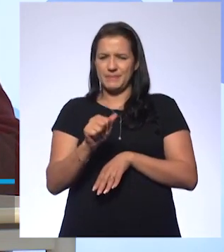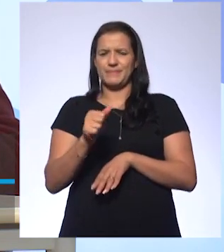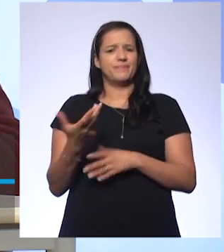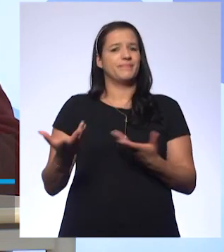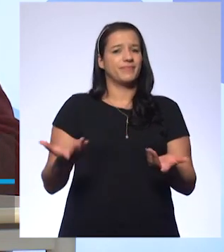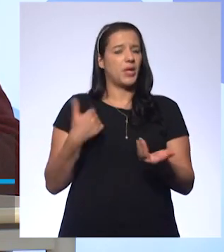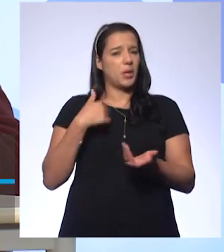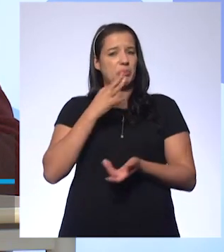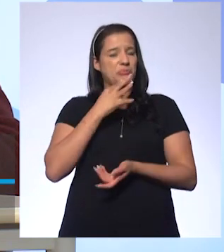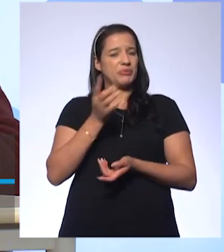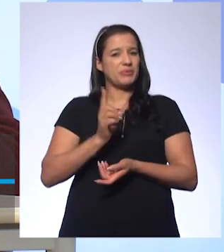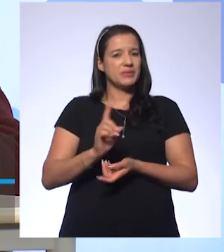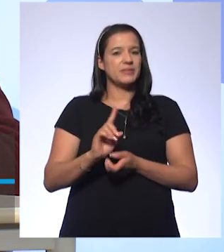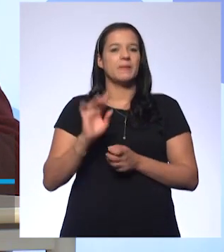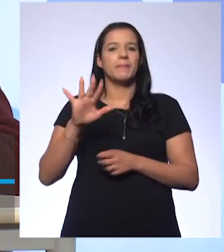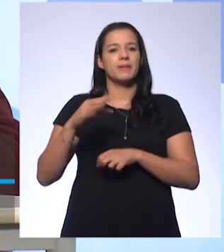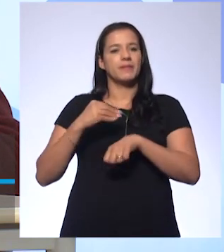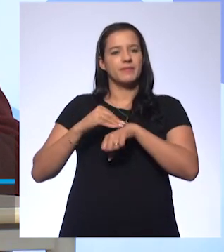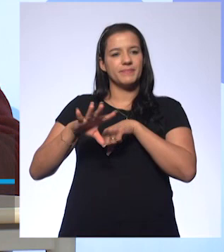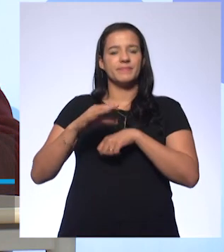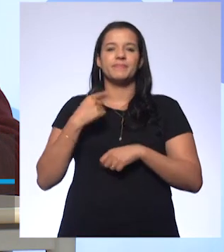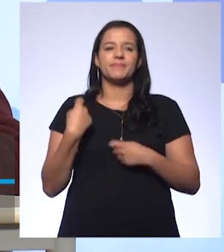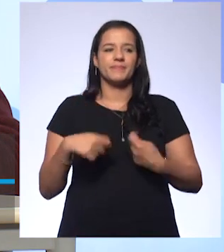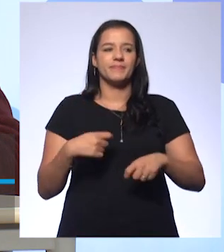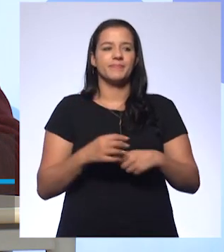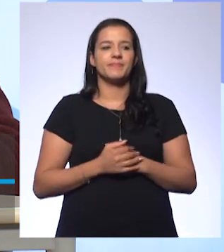a professora Mirtes cita aqui.